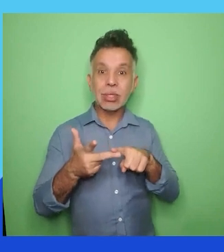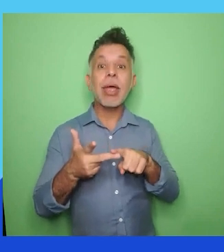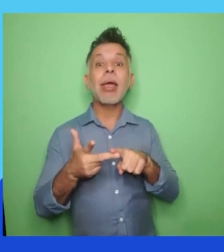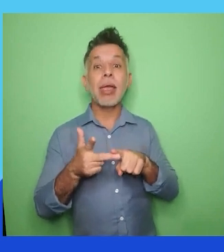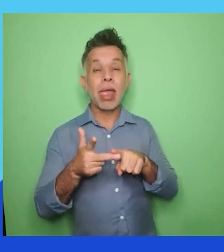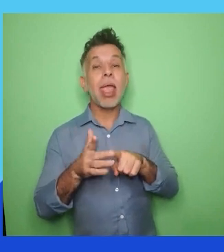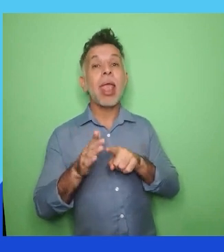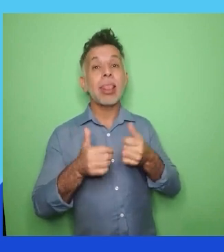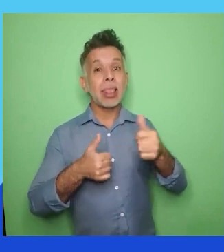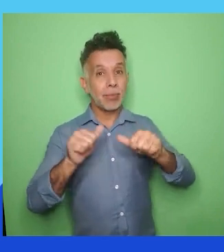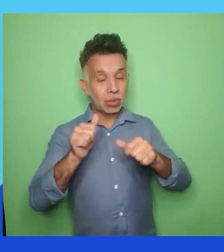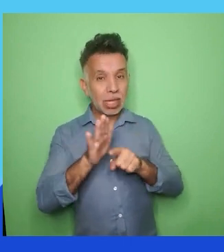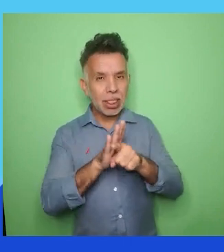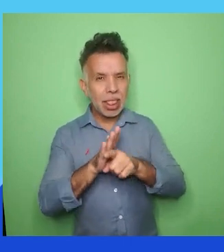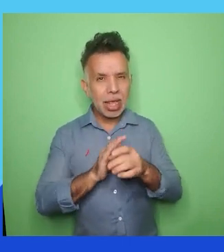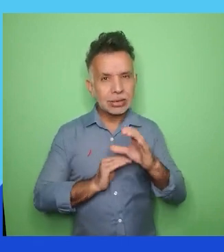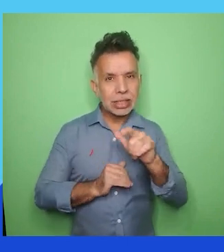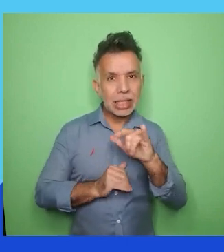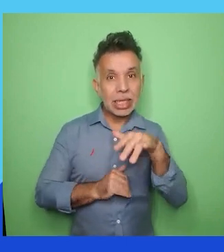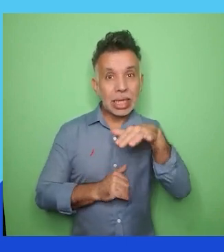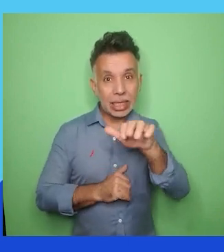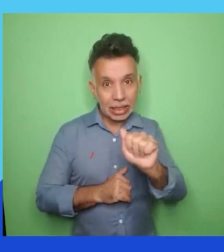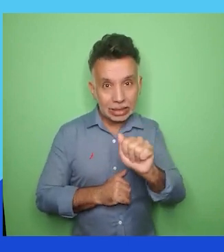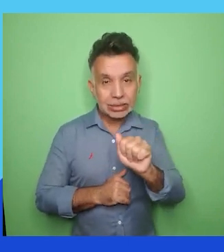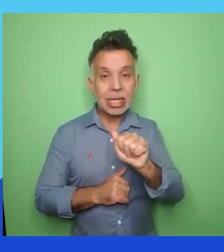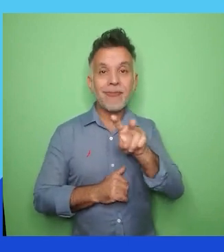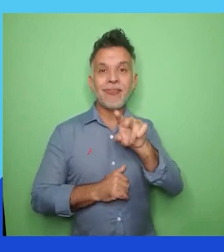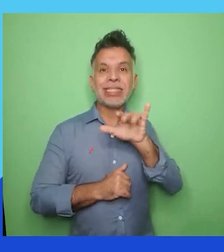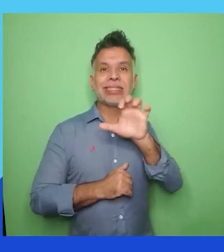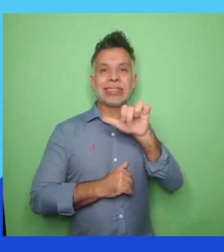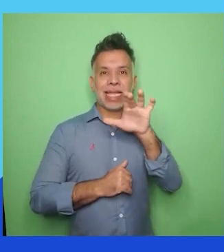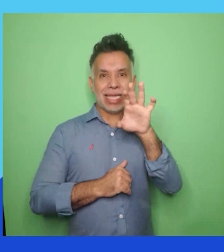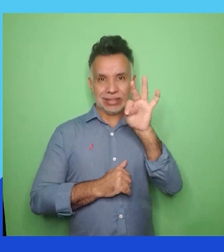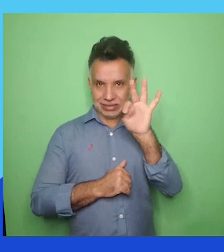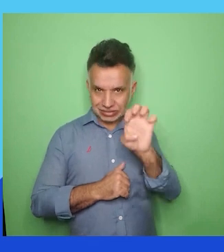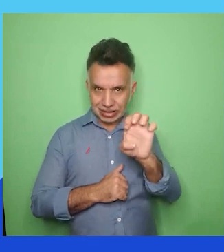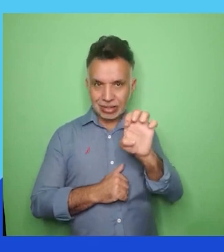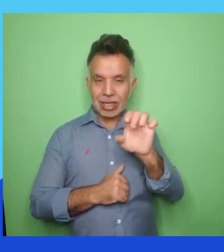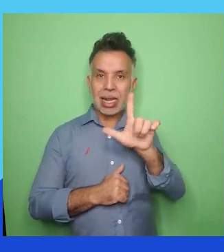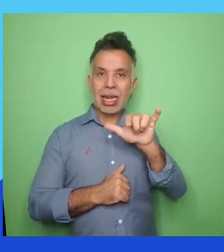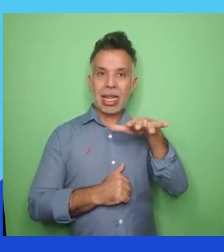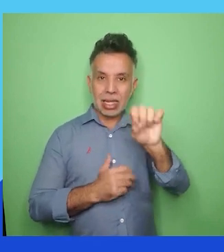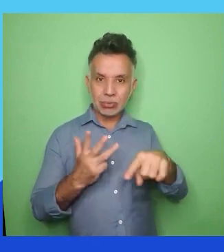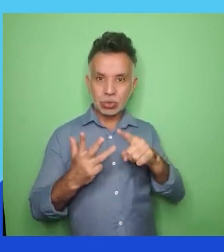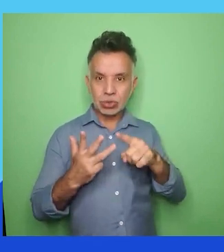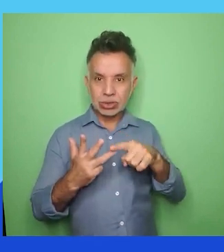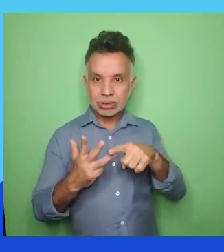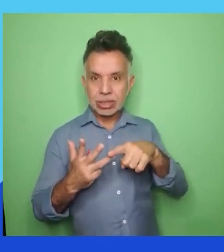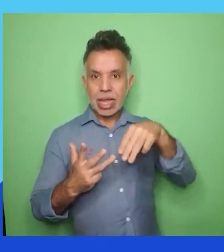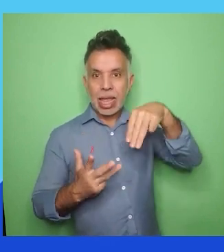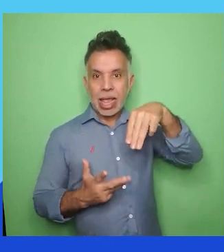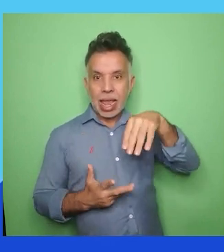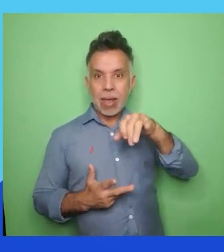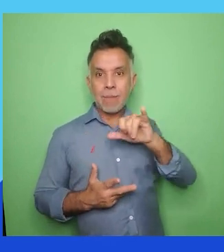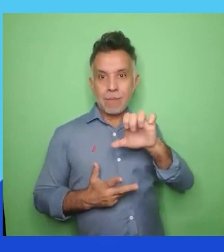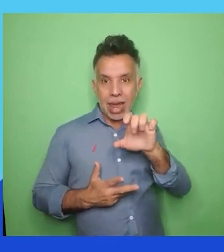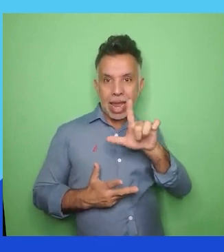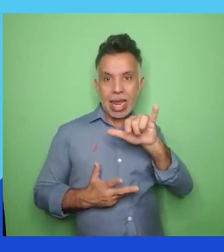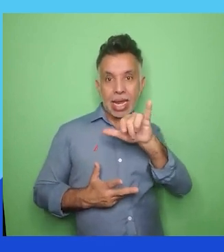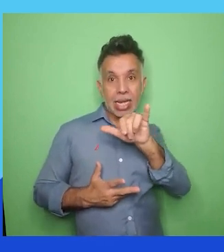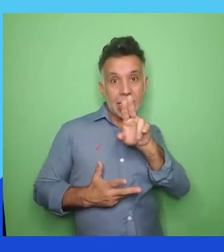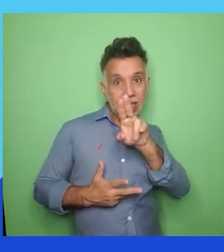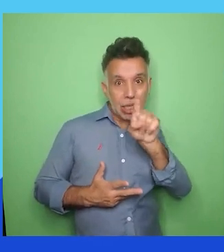Continuando com a Melius. E para fechar esse bloco, Mercado Eletrônico. Todas